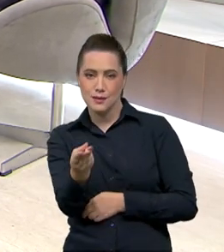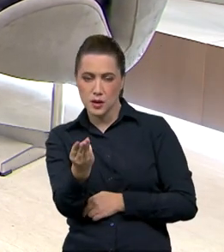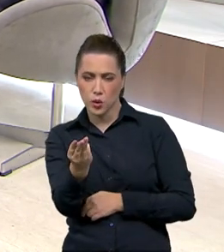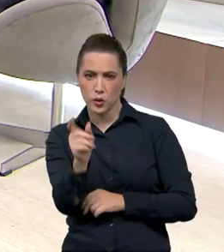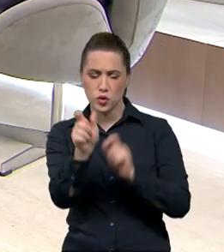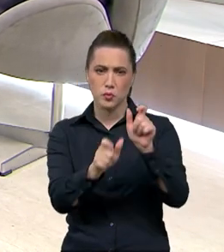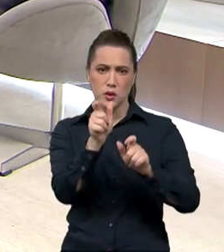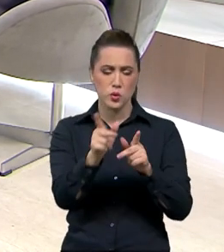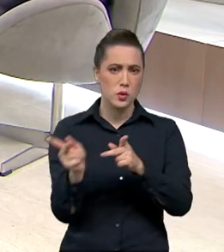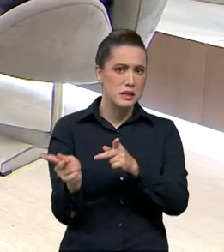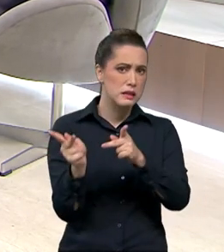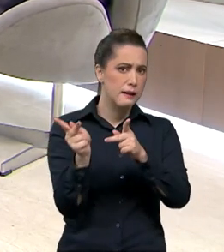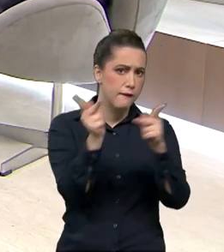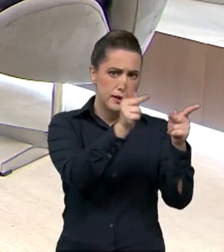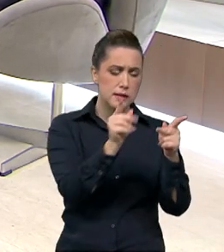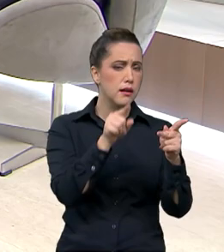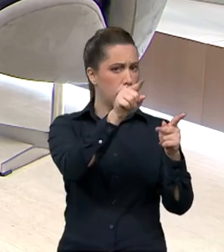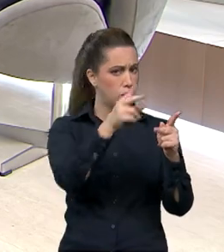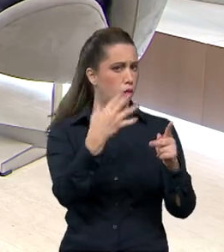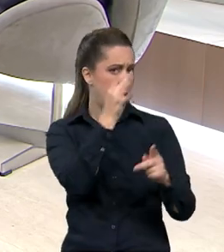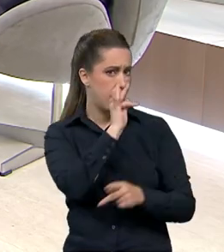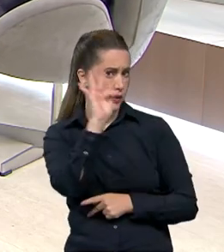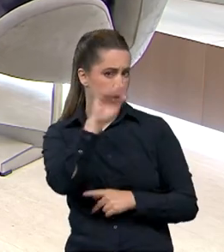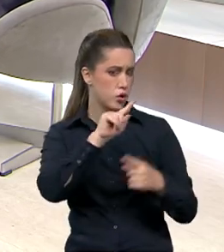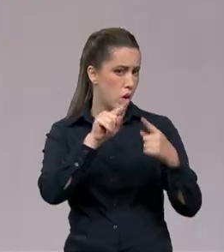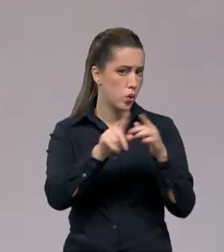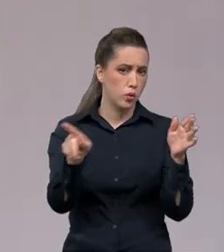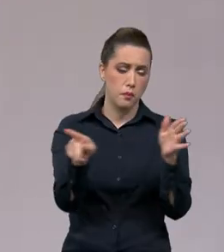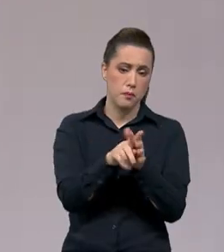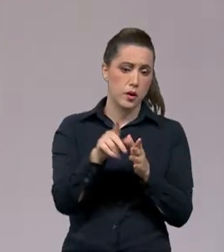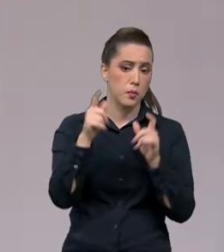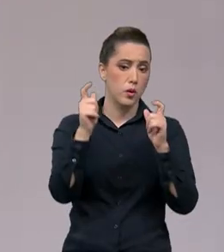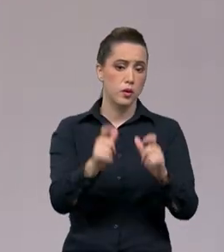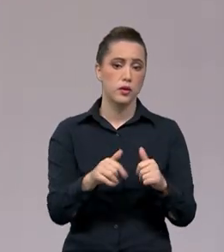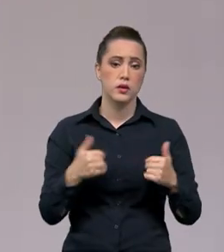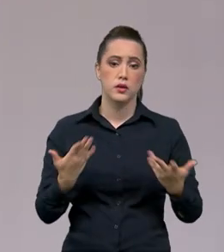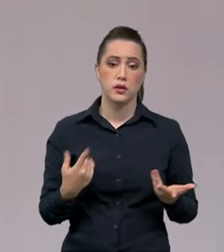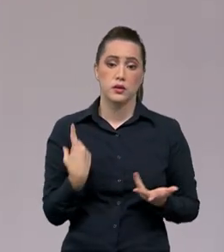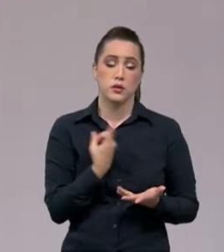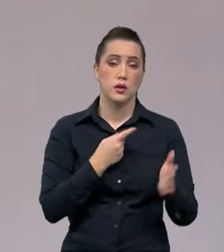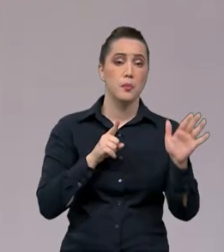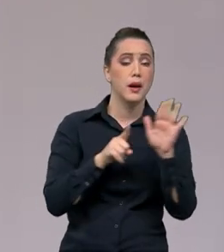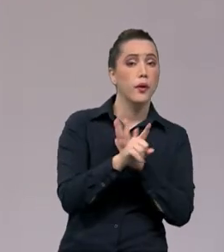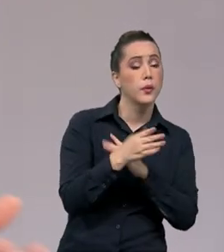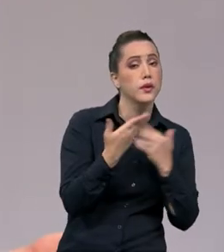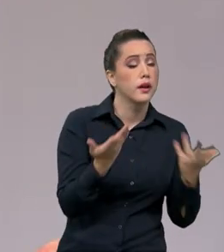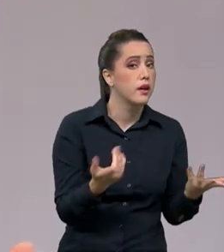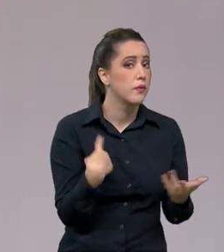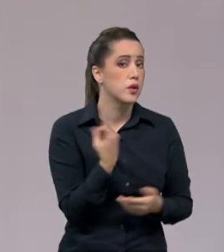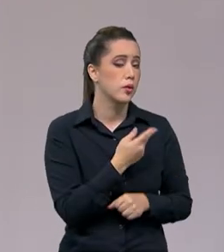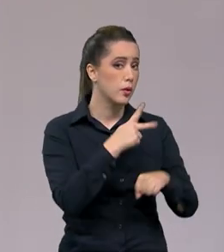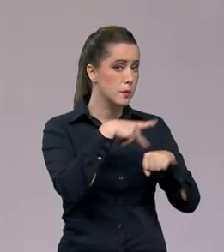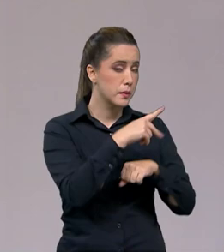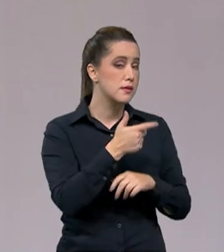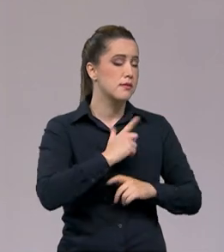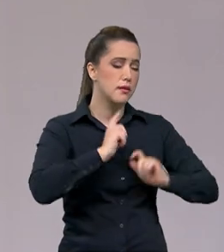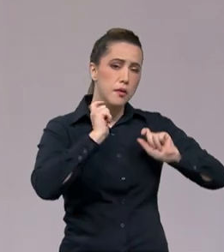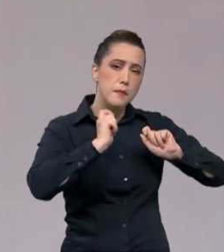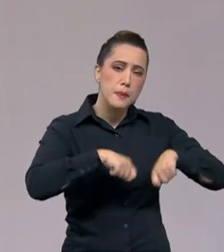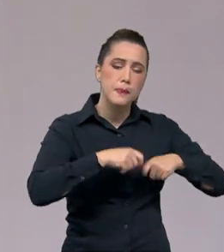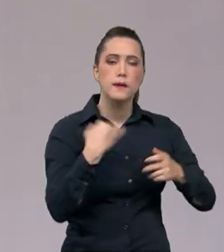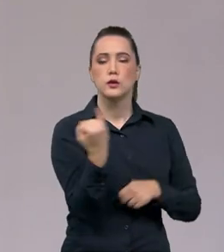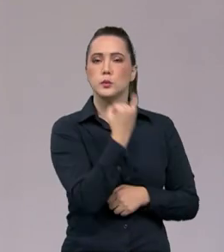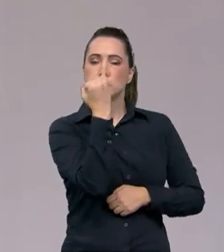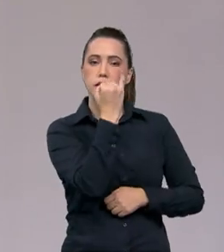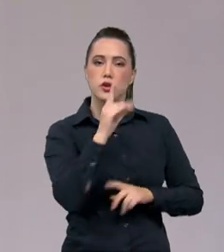visitantes, de acordo com dados da própria instituição lá, né? Então, a pergunta que eu lhe faço, o nosso país tem um